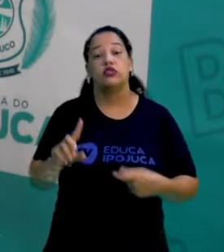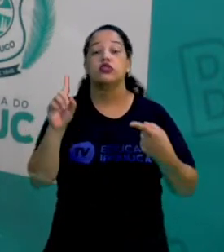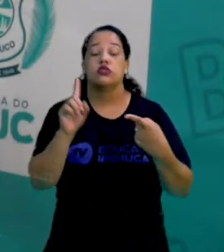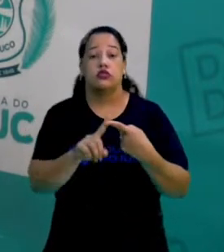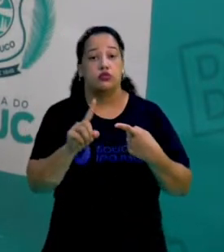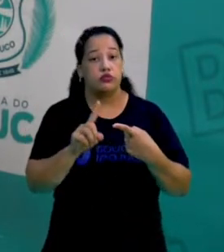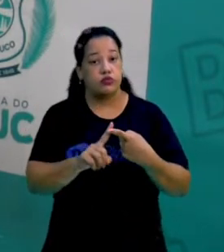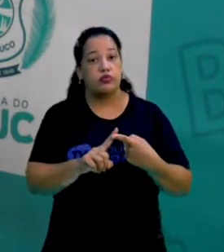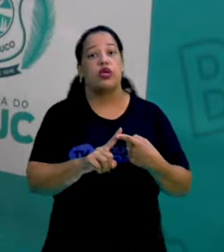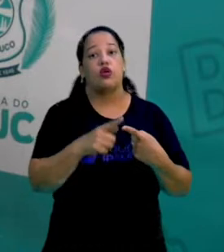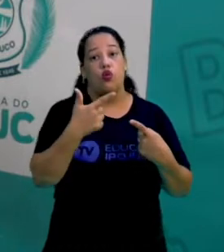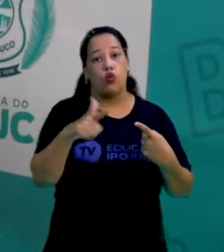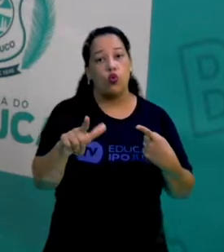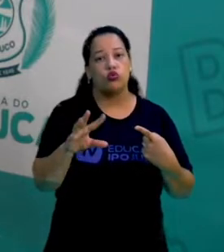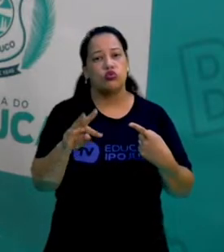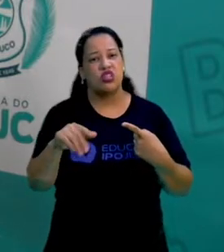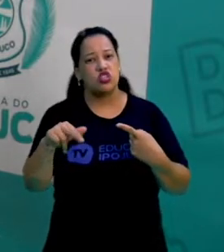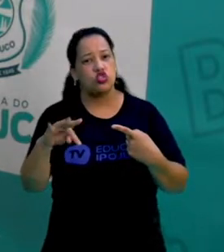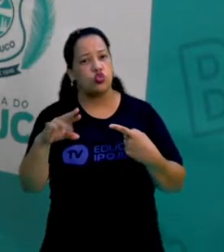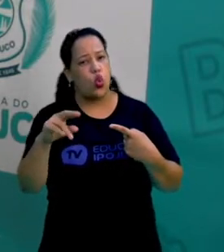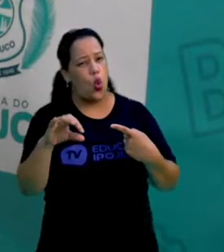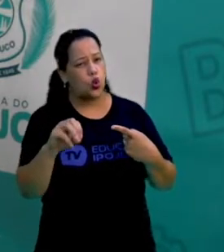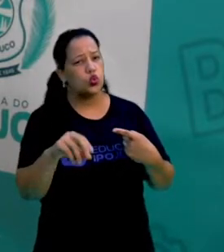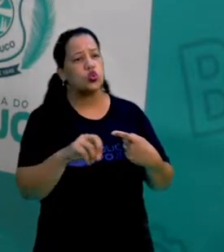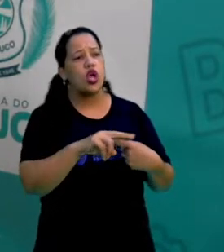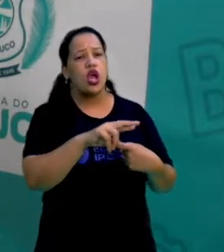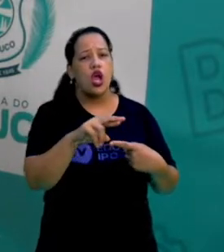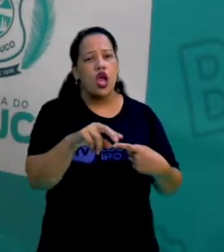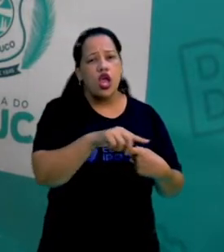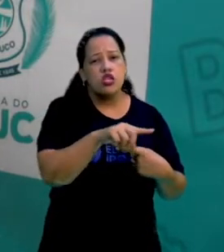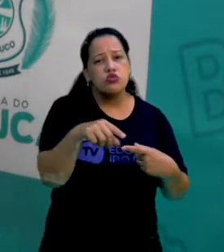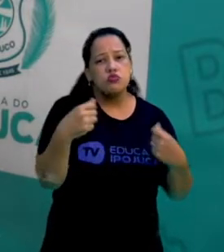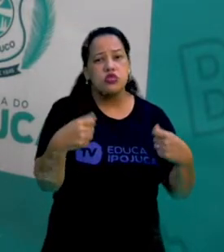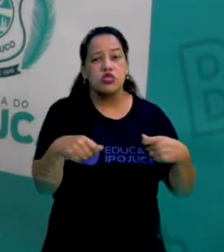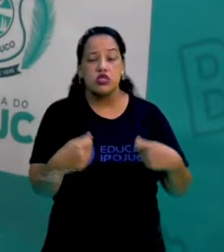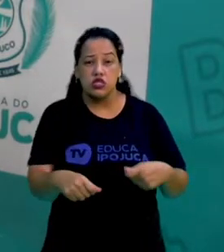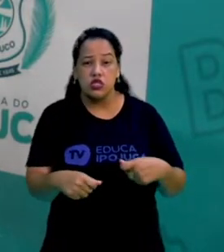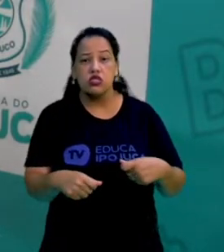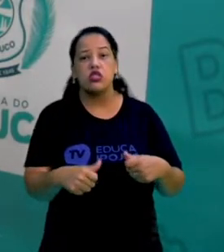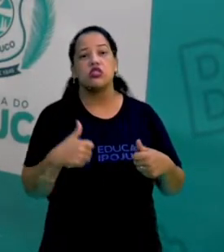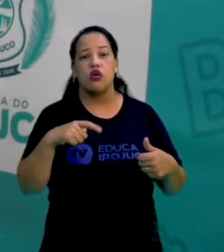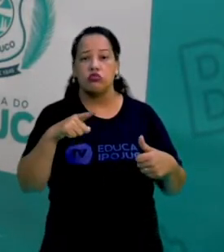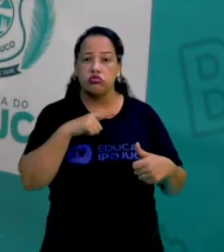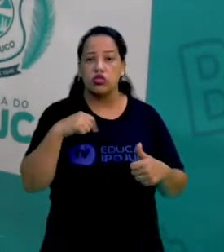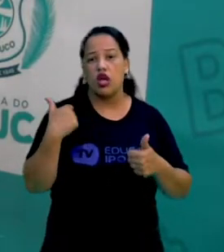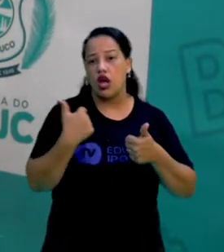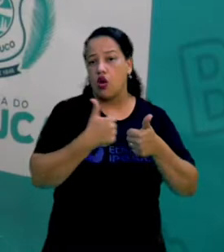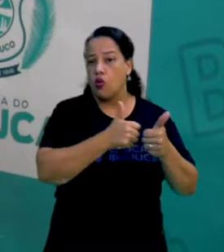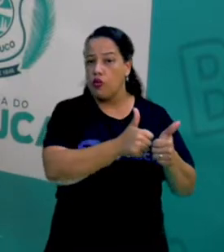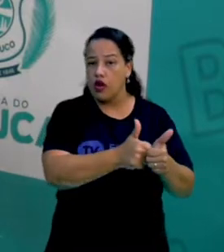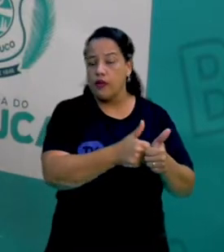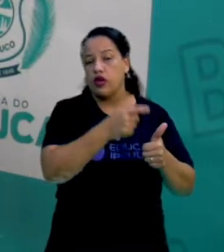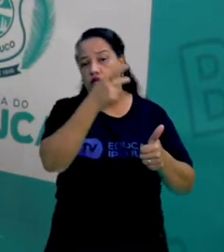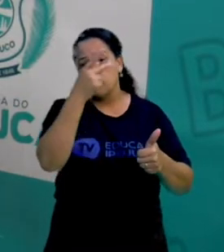elas têm que ser acompanhadas na sala de aula com pessoas